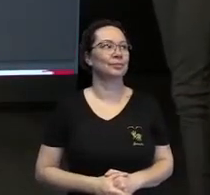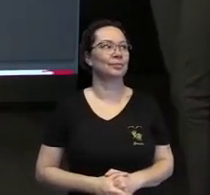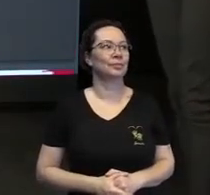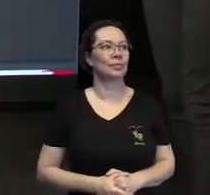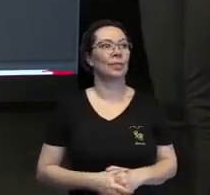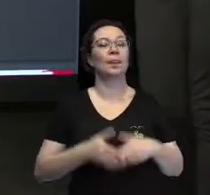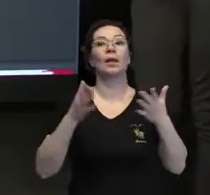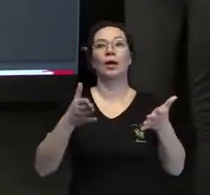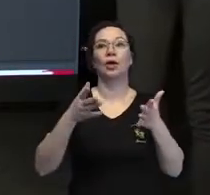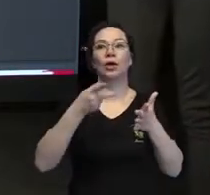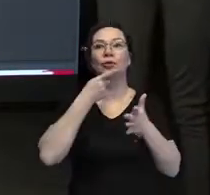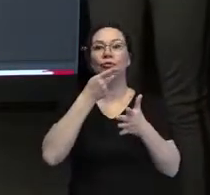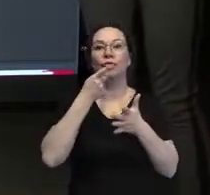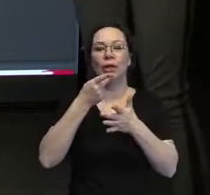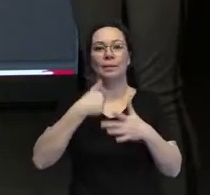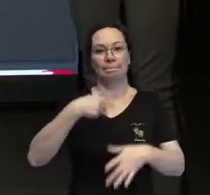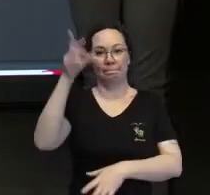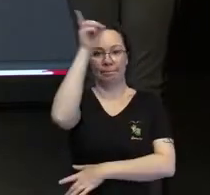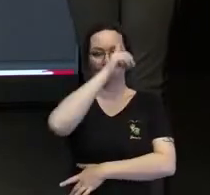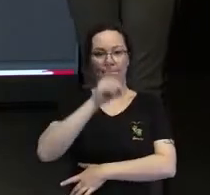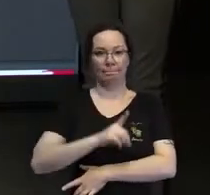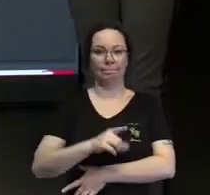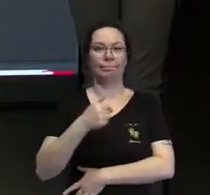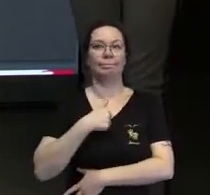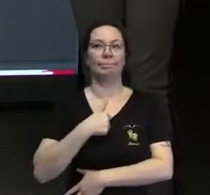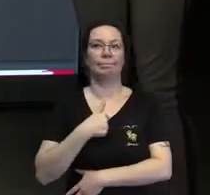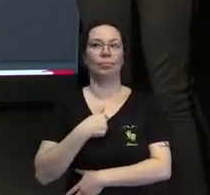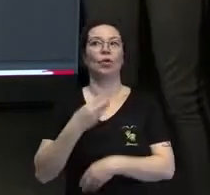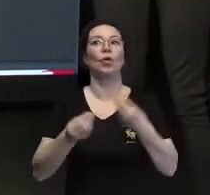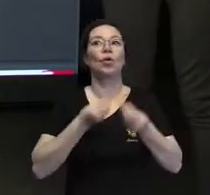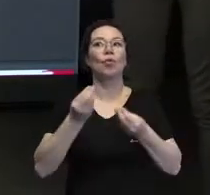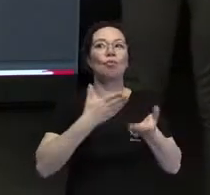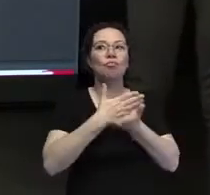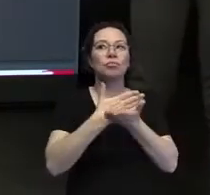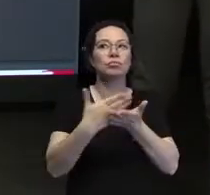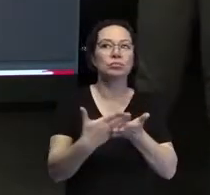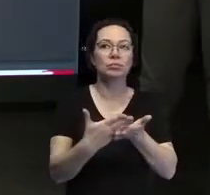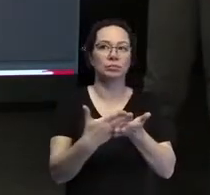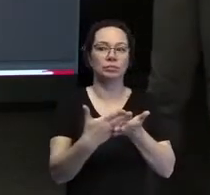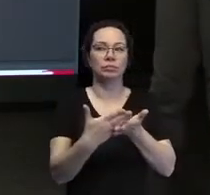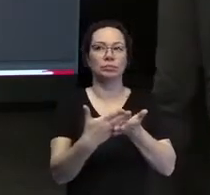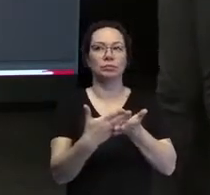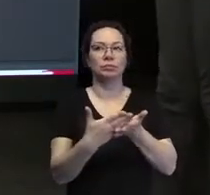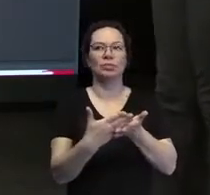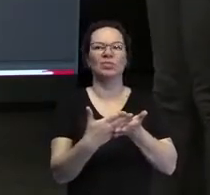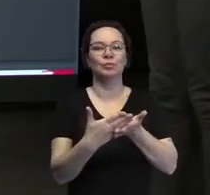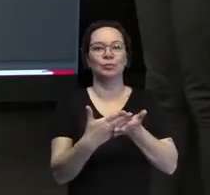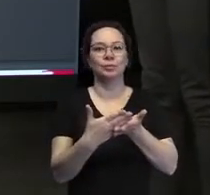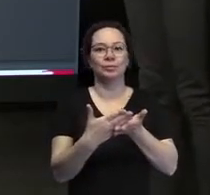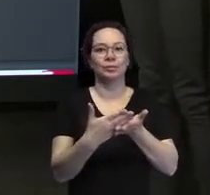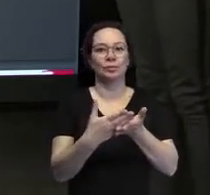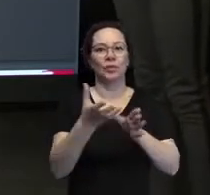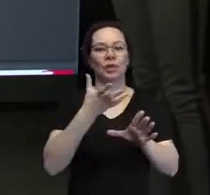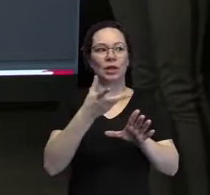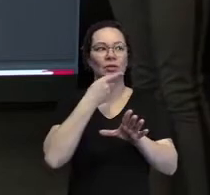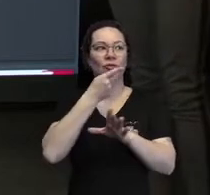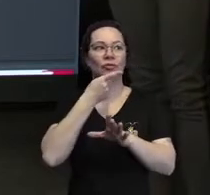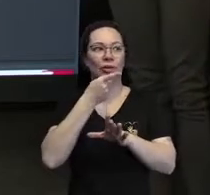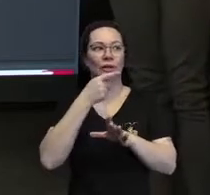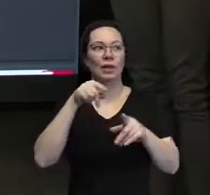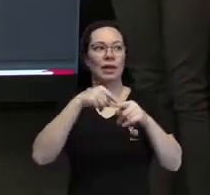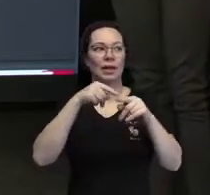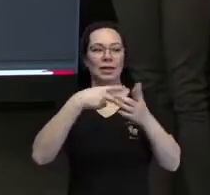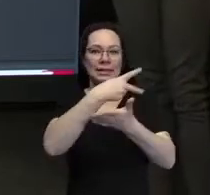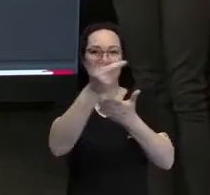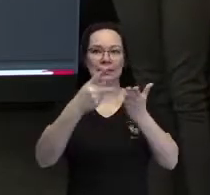Falando agora sobre a minha deficiência, como tudo começou, né? Eu quero ressaltar essa imagem